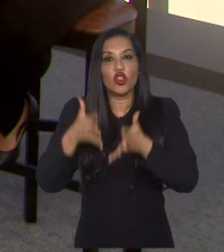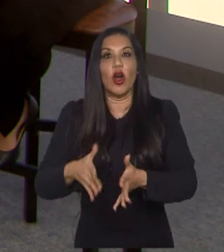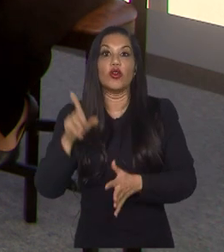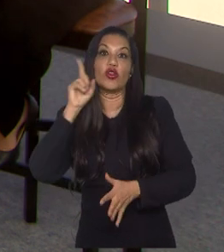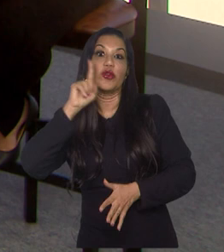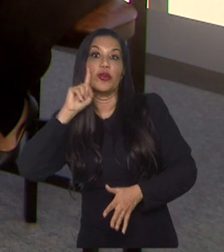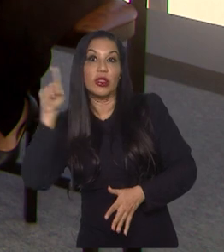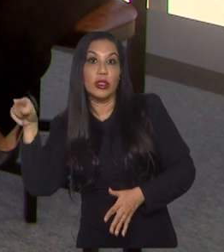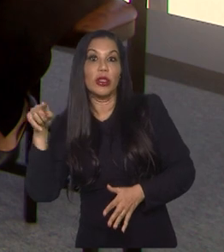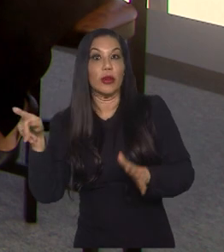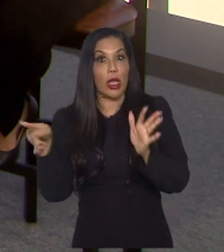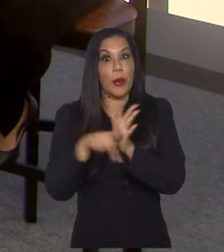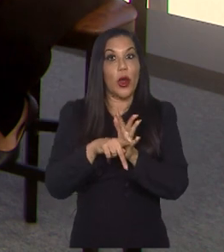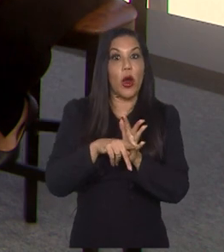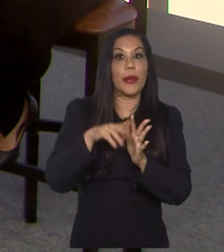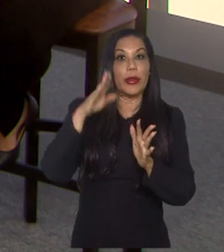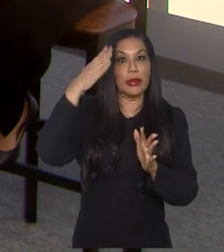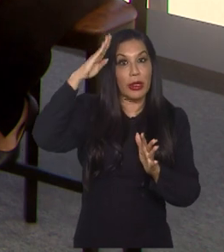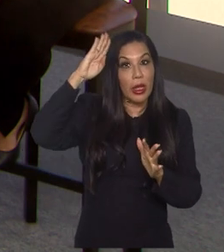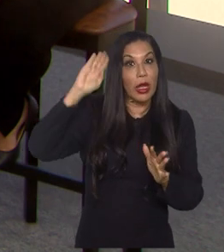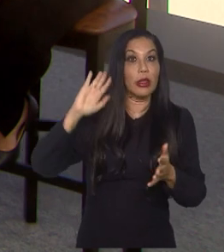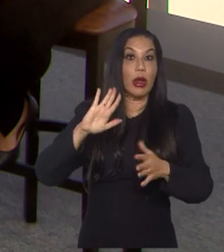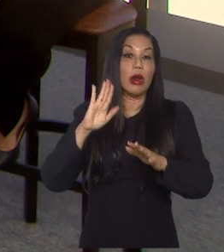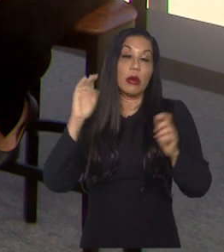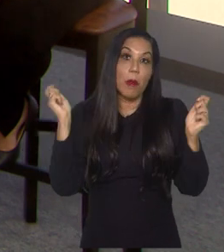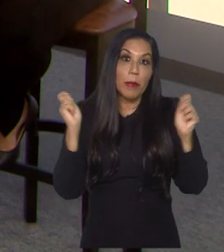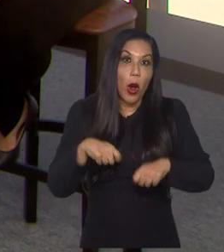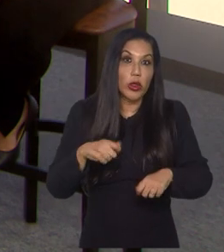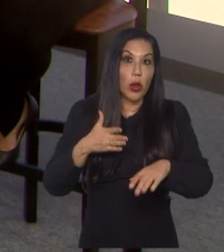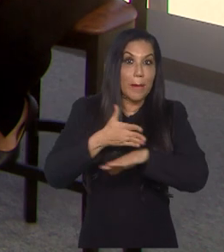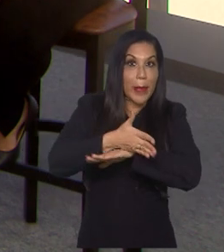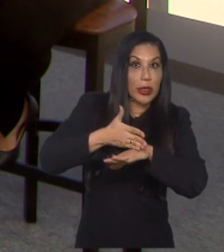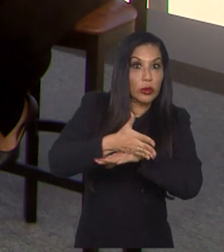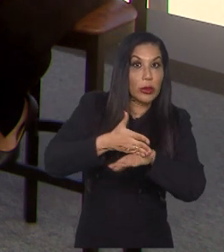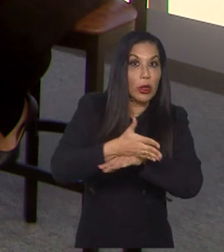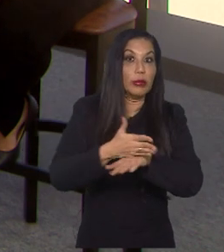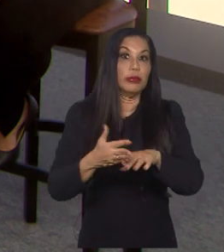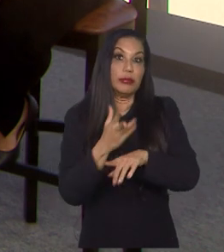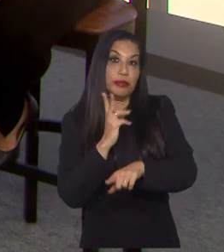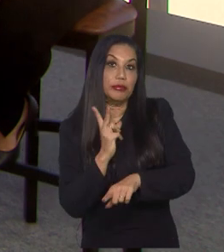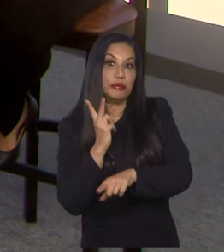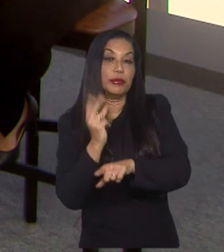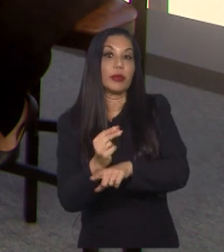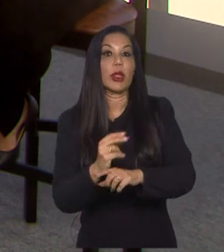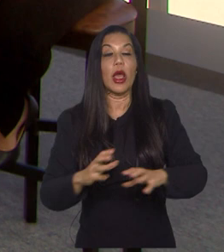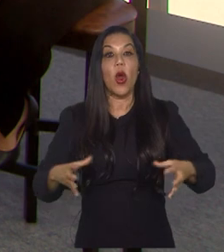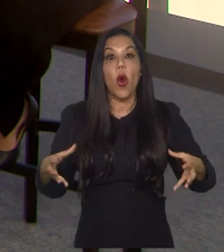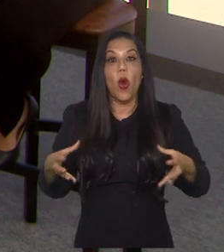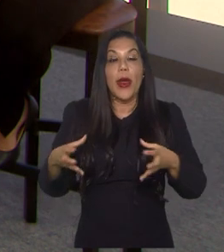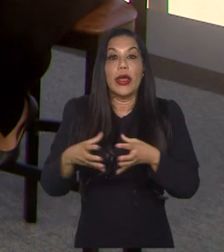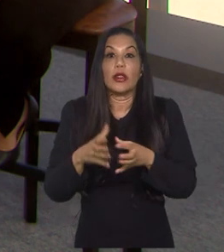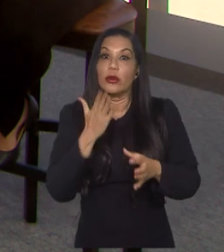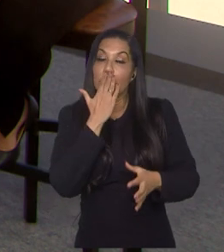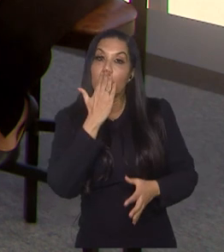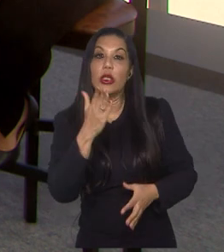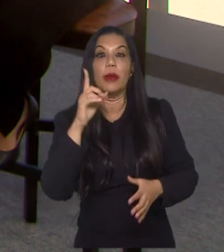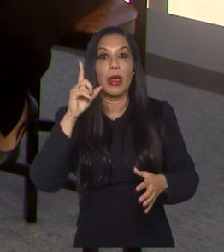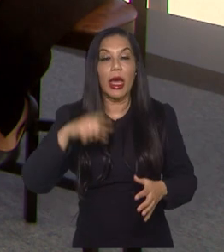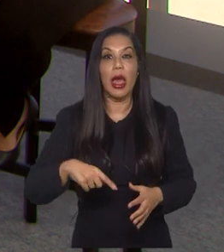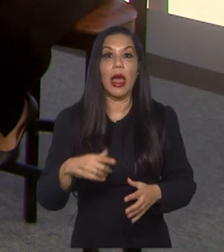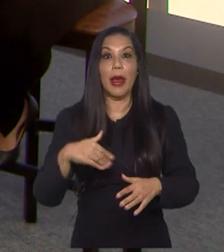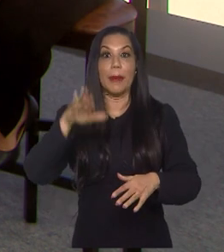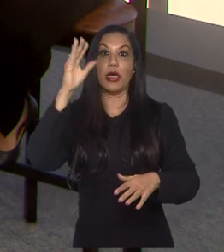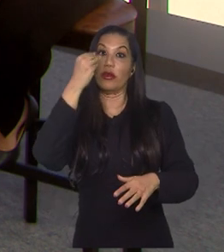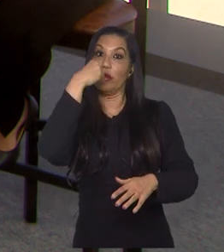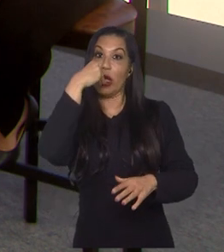jogadora que, ali no meio-campo, pode ser uma peça fundamental para esse time. É uma equipe que é a equipe mais fraca